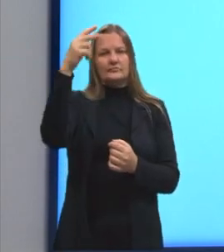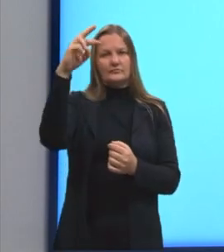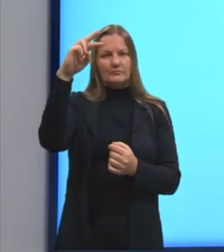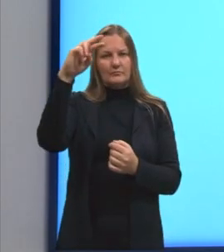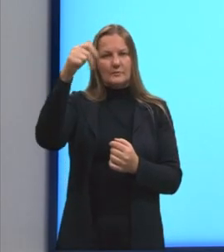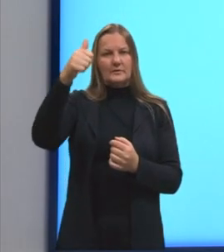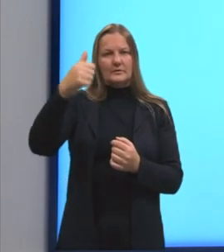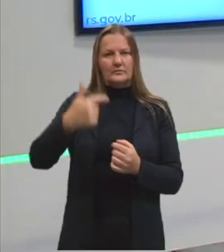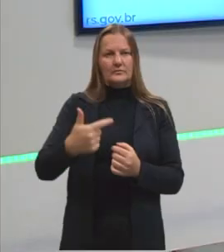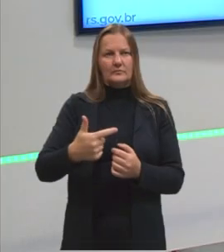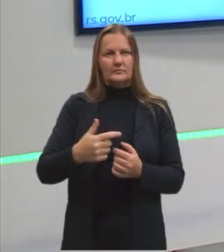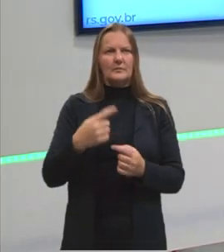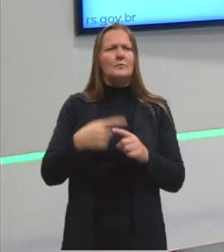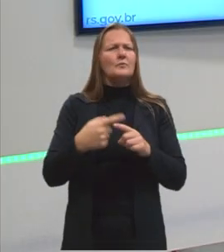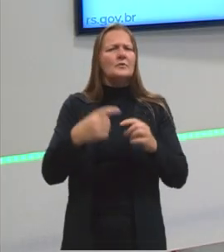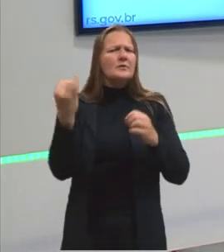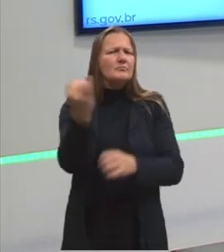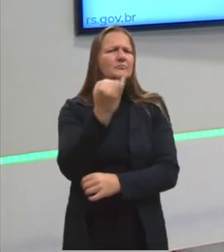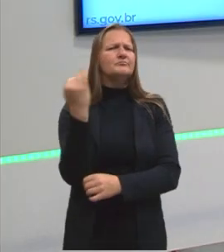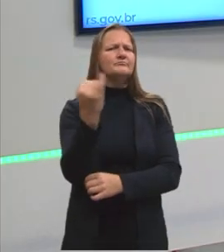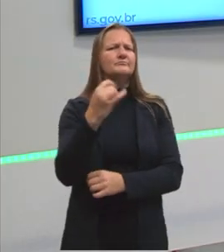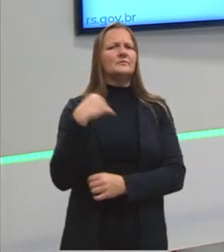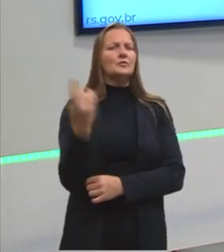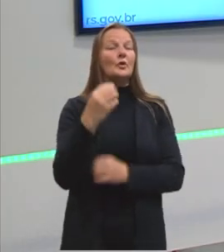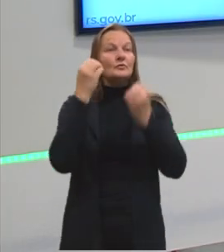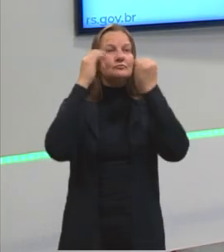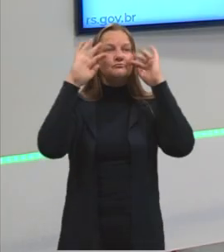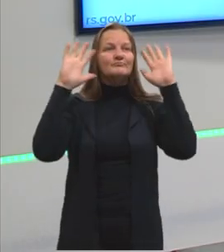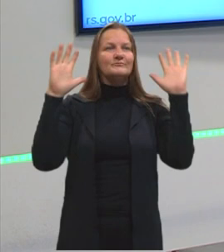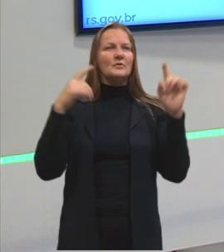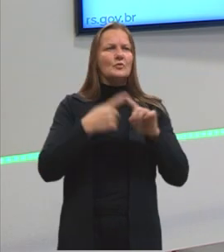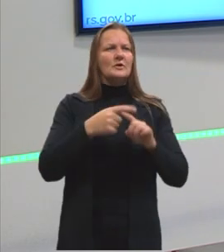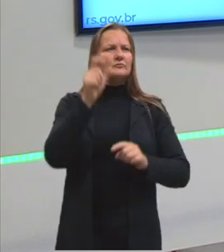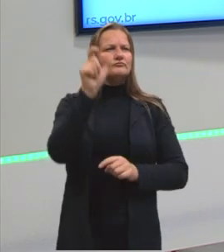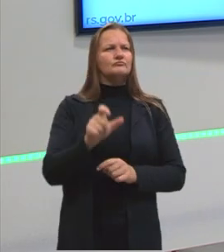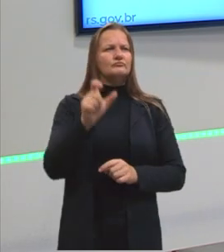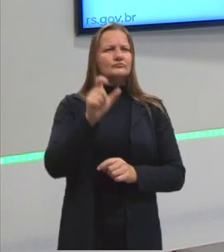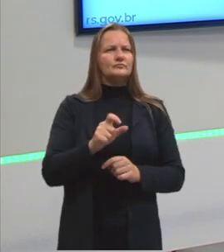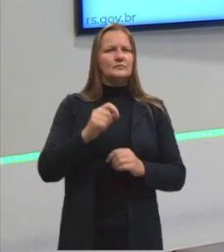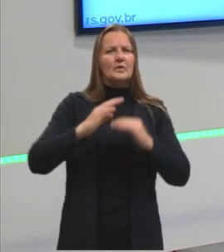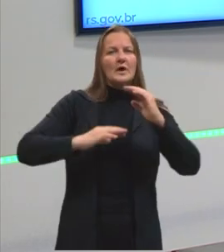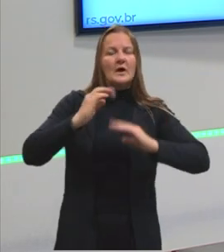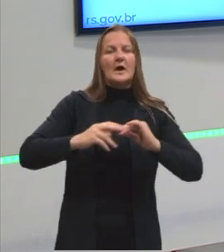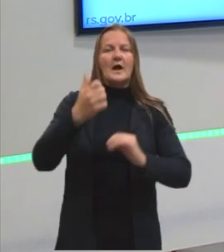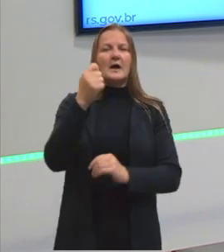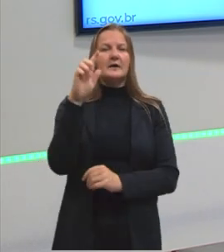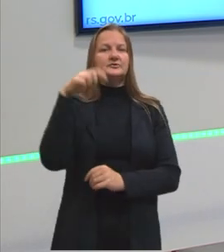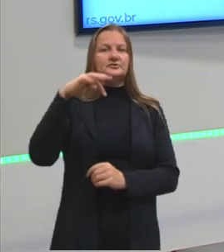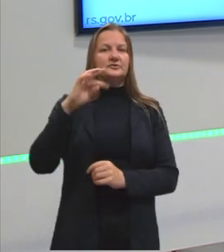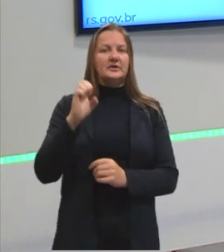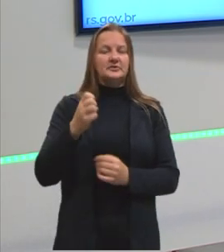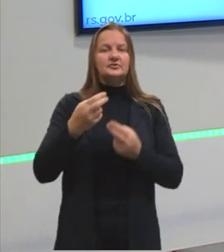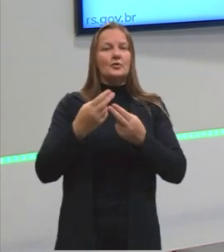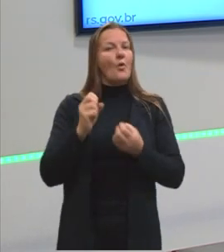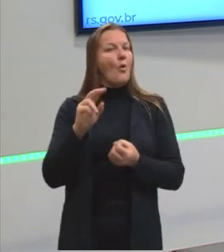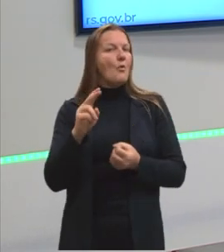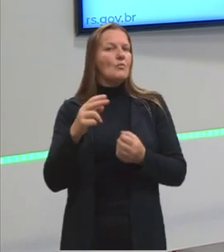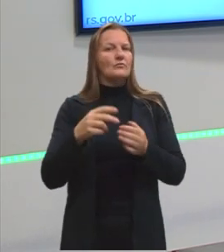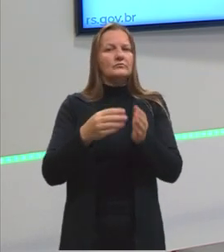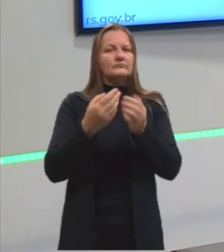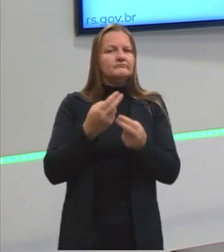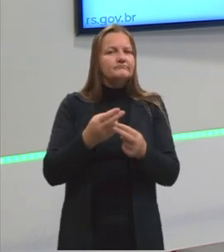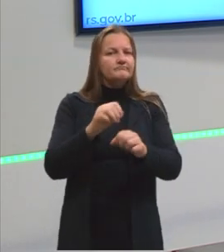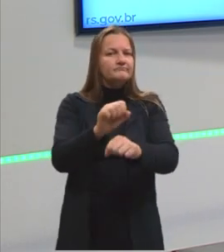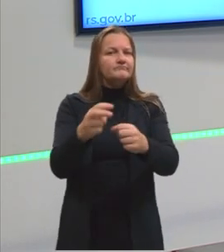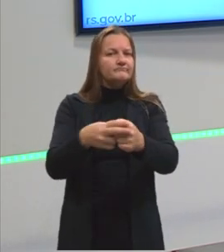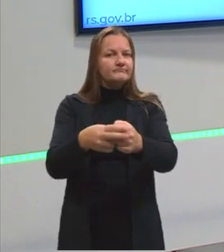Pessoal, por que é importante a gente entender o que é um sujeito agente ou um sujeito paciente? Sabe lá